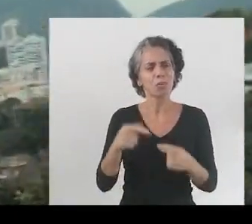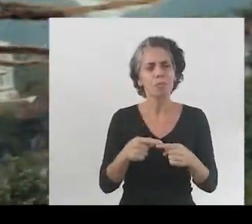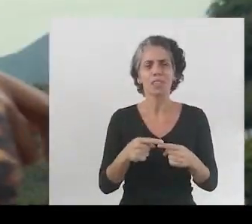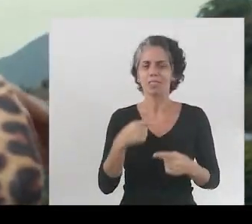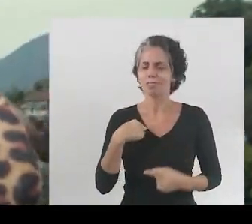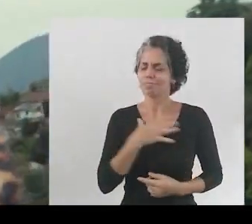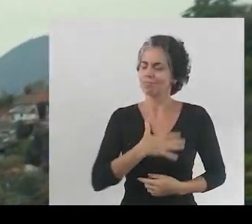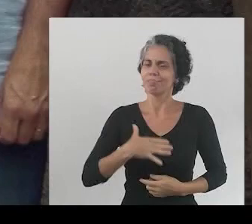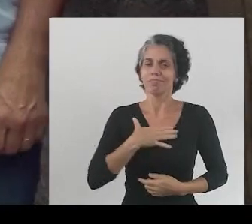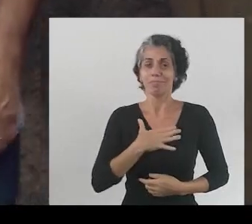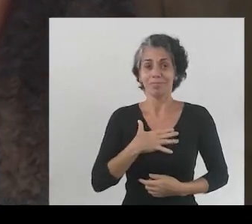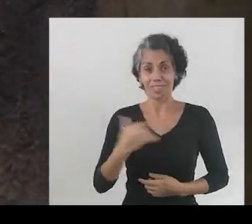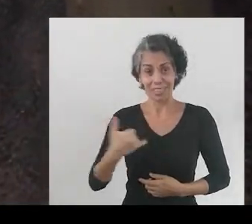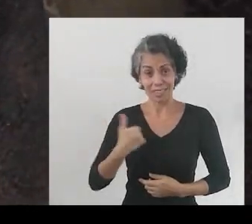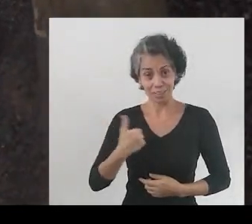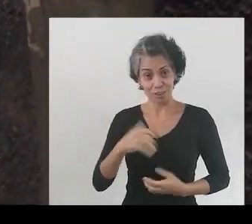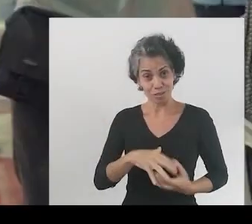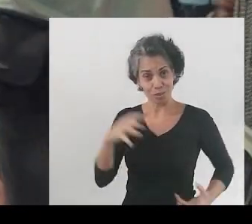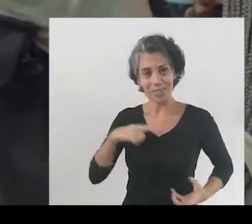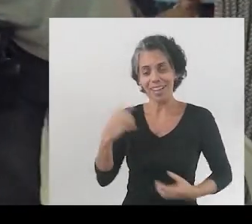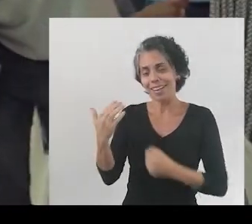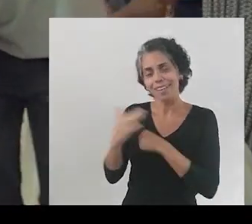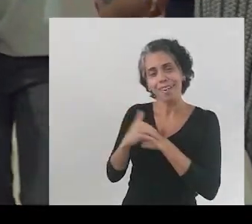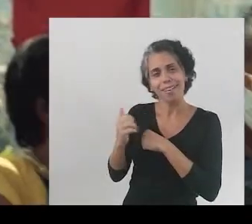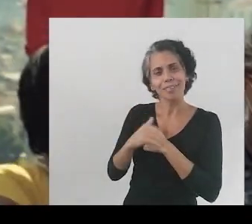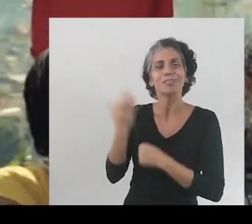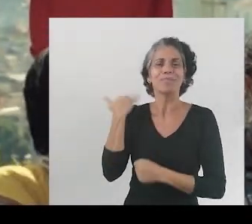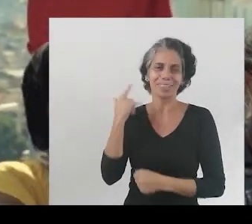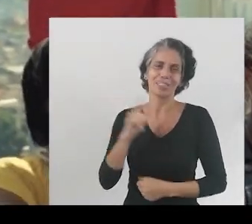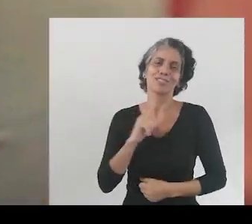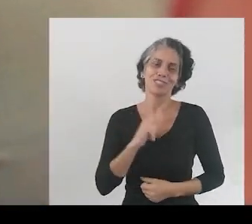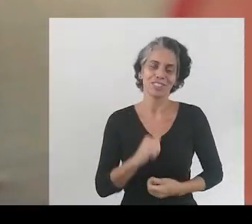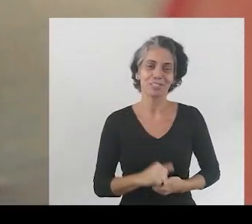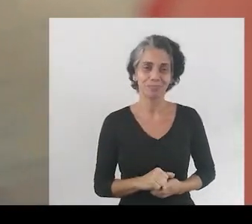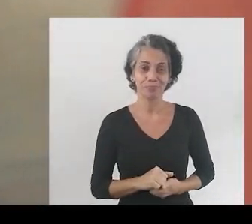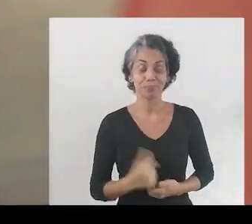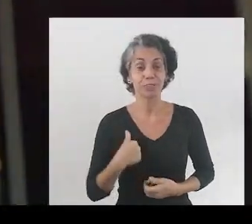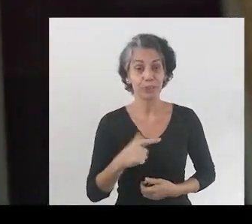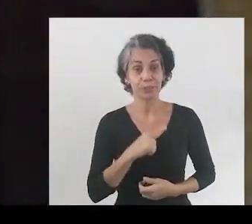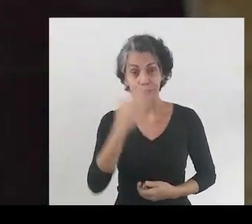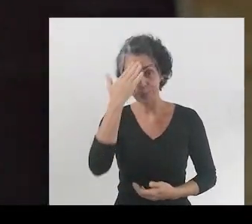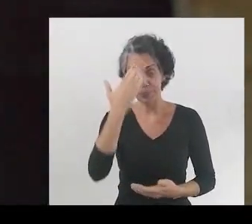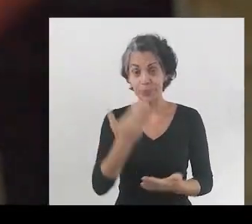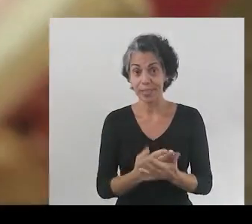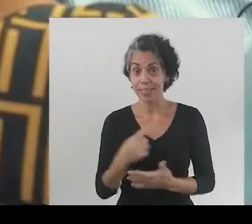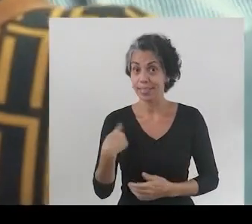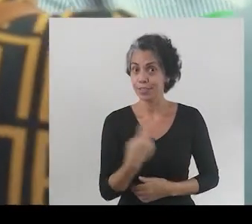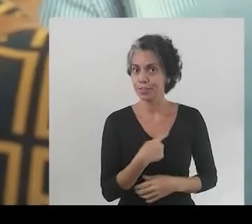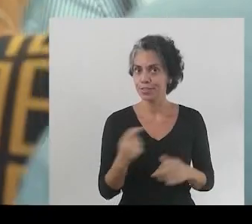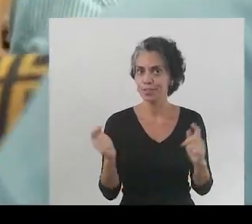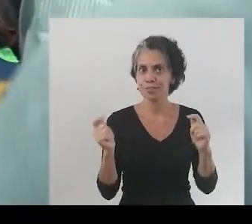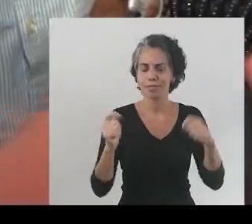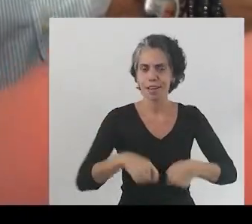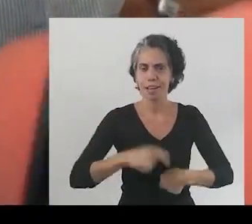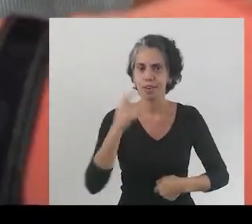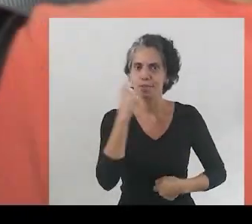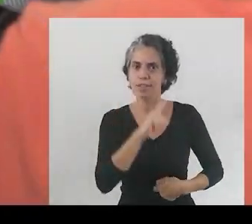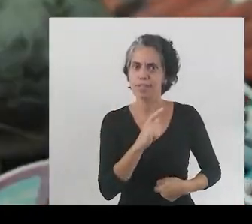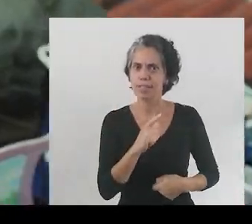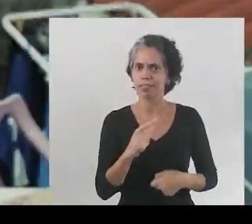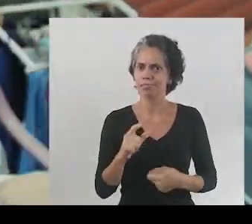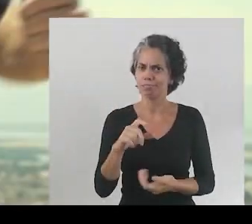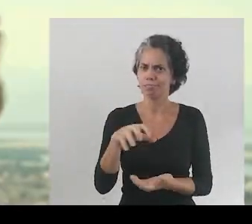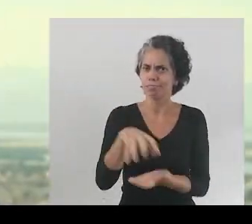Chega de arriscar. Se a gente pode resolver. 25 agora é com